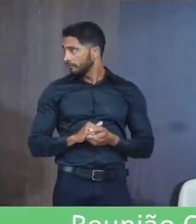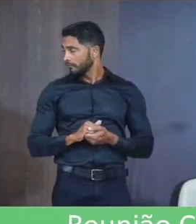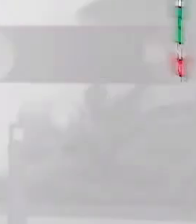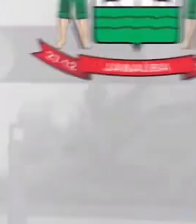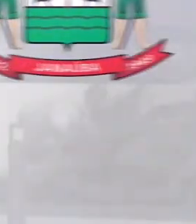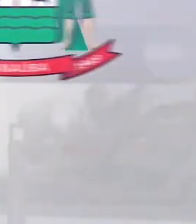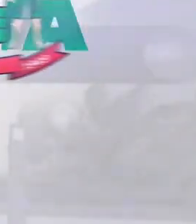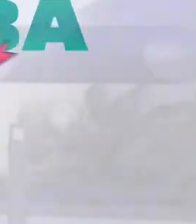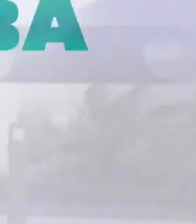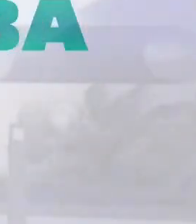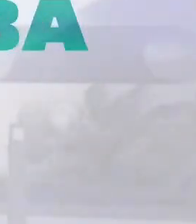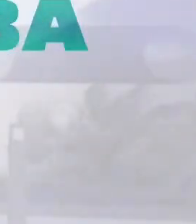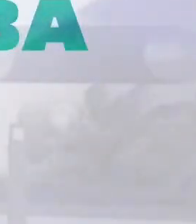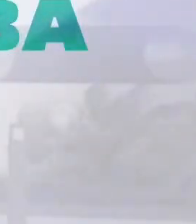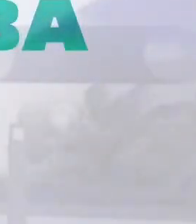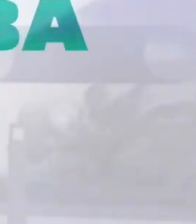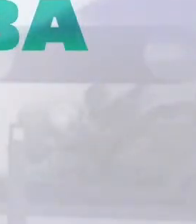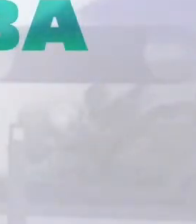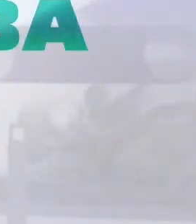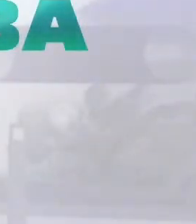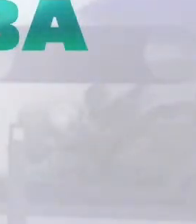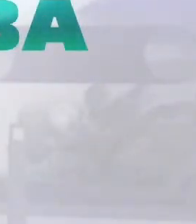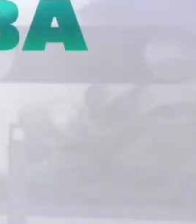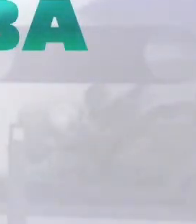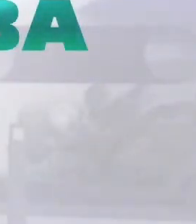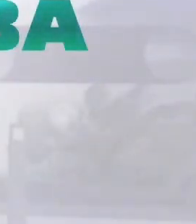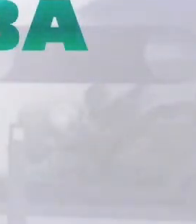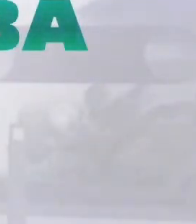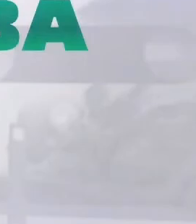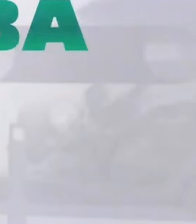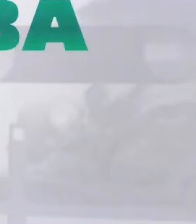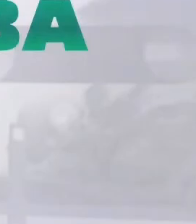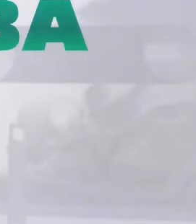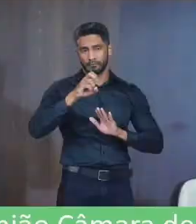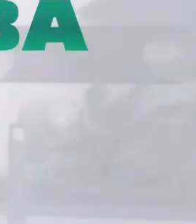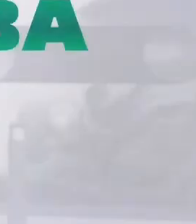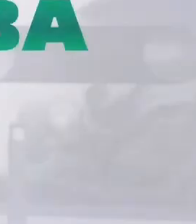Projeto de lei 135 Está em discussão